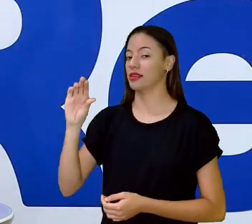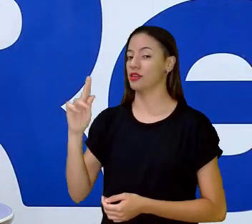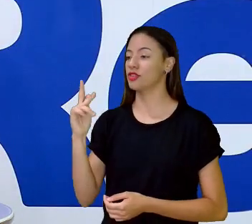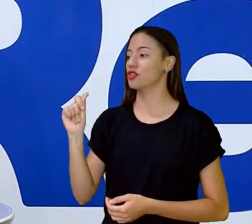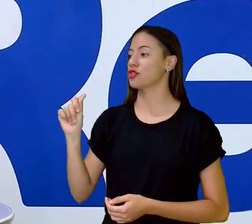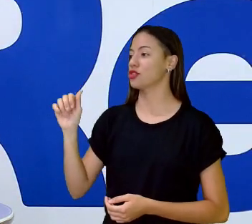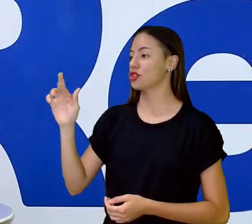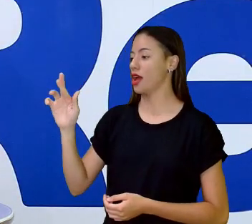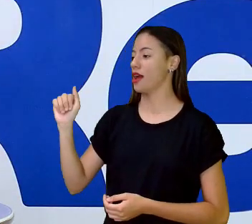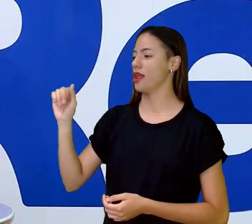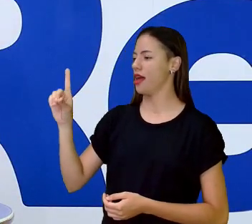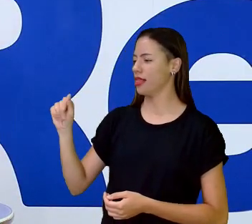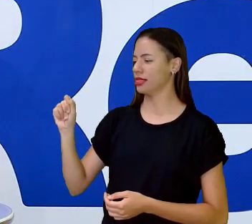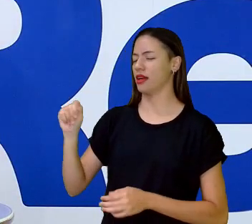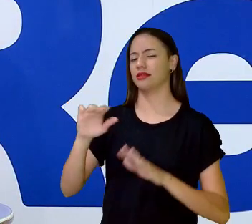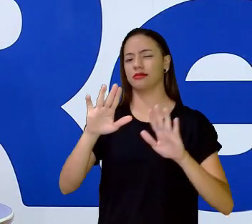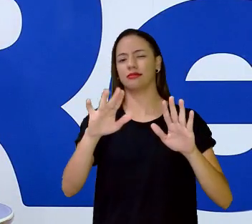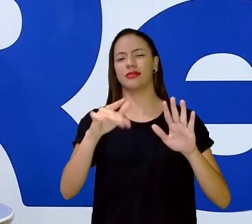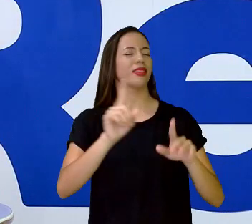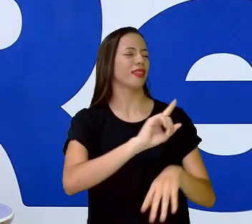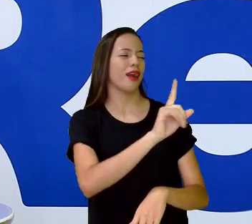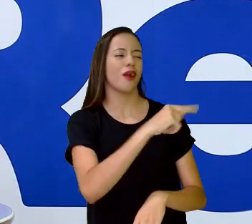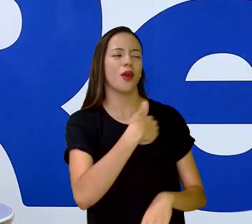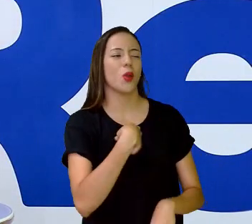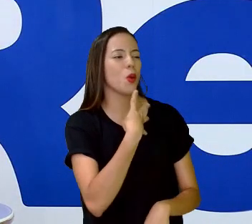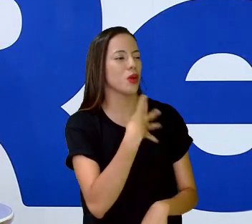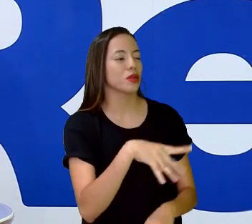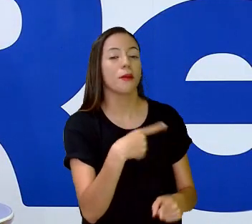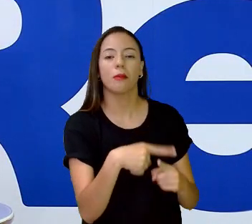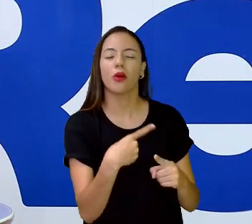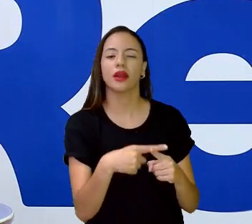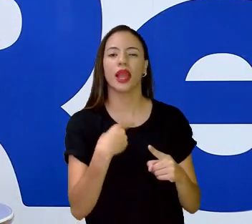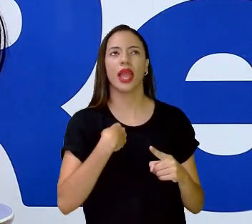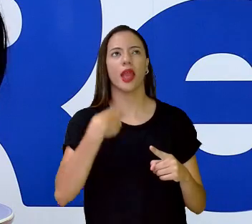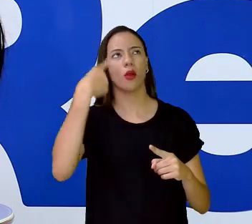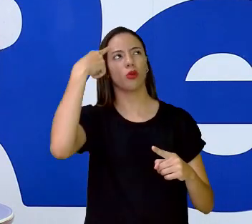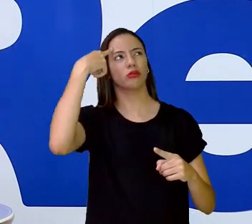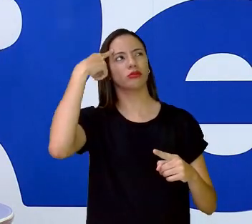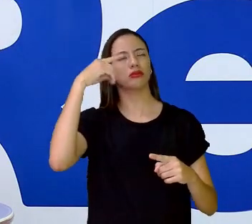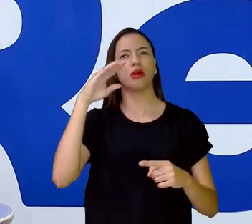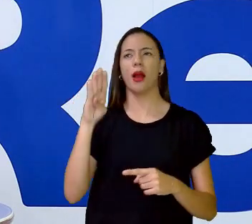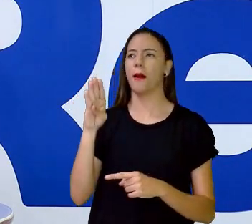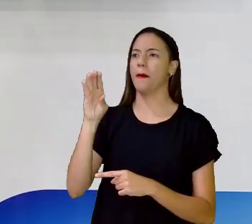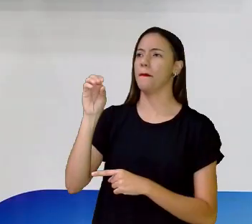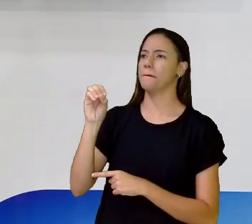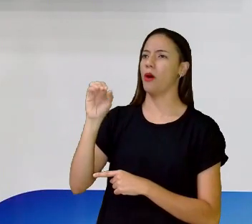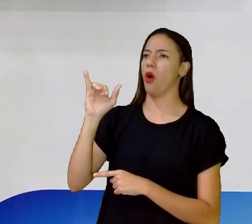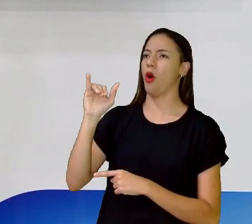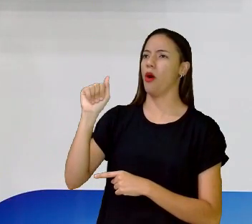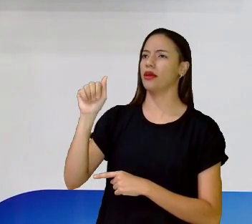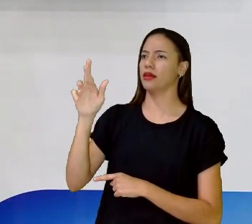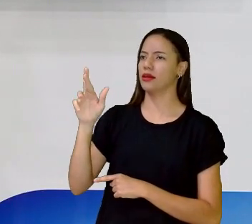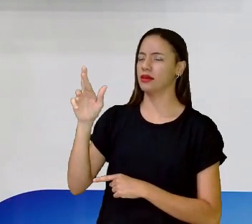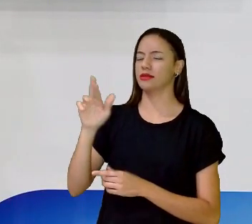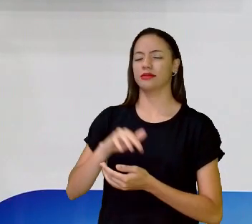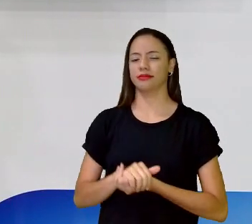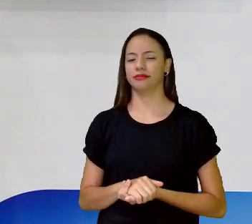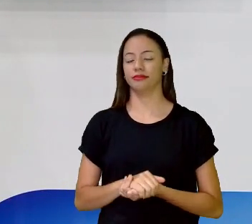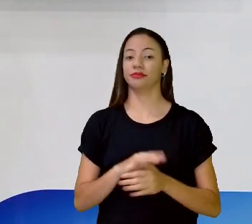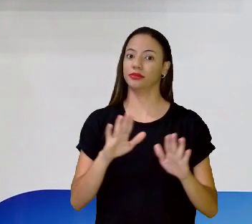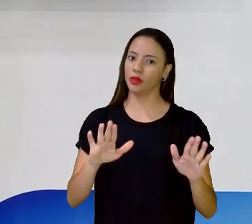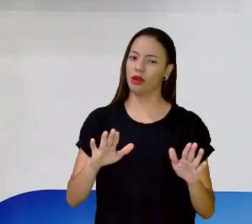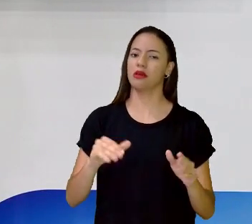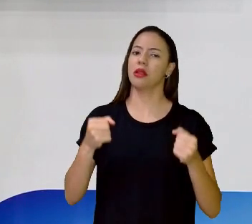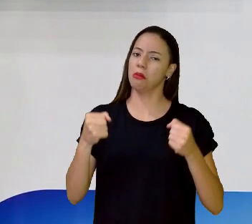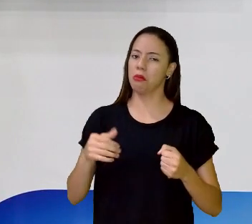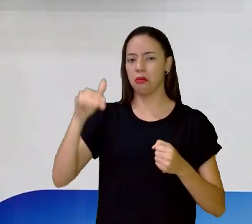pensando na pegadinha, boi, boiado e boiar. Eu acho que eu acertei. Vamos ver. Ele pode fazer um monte de coisa na água, né?